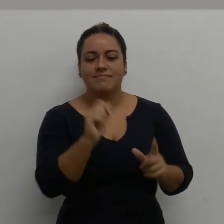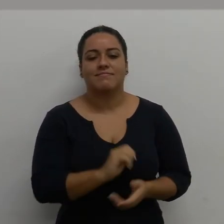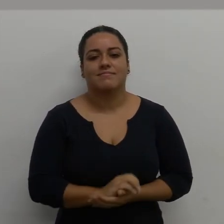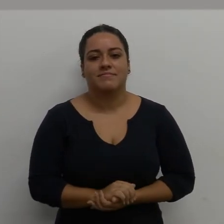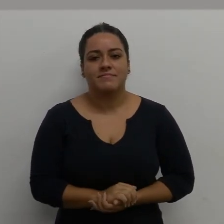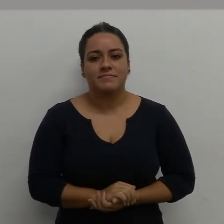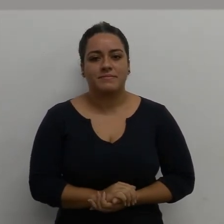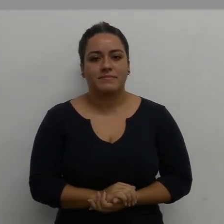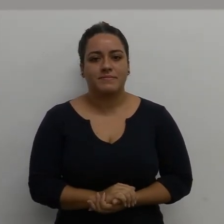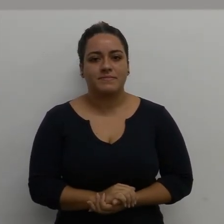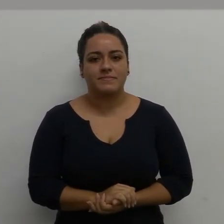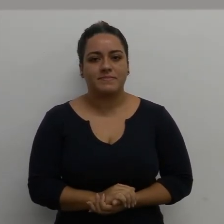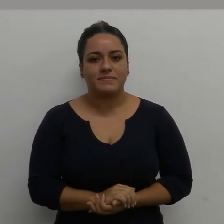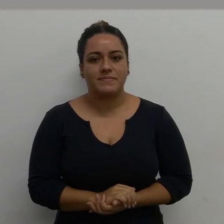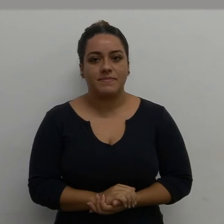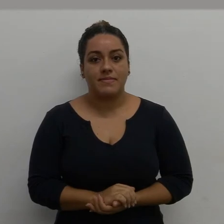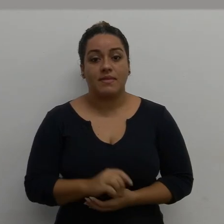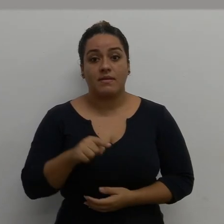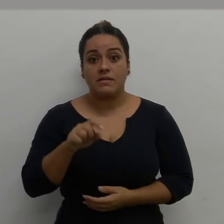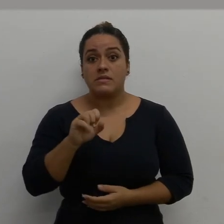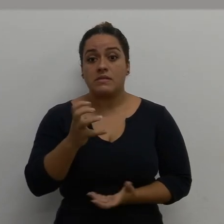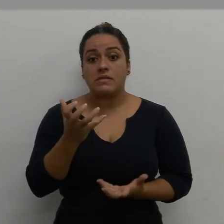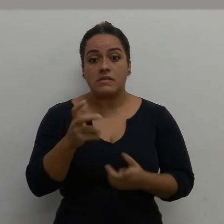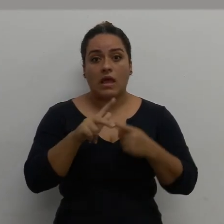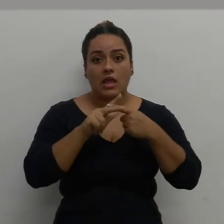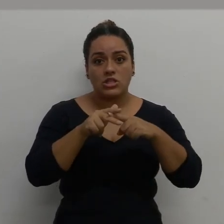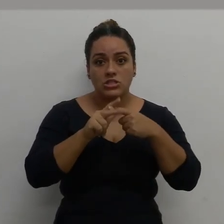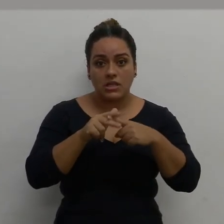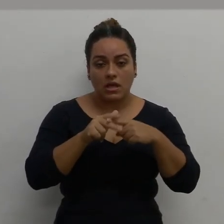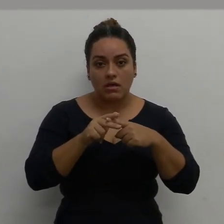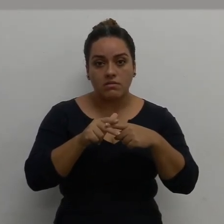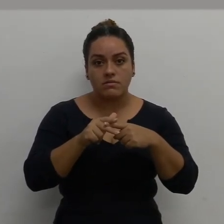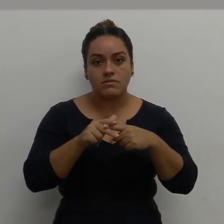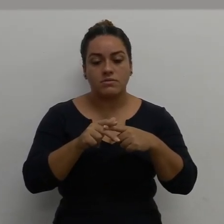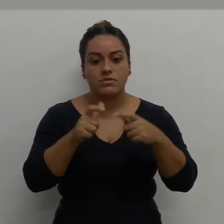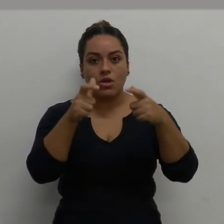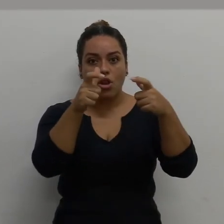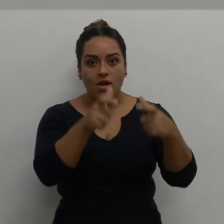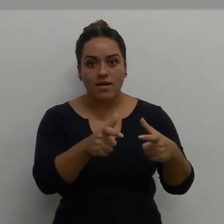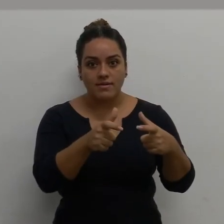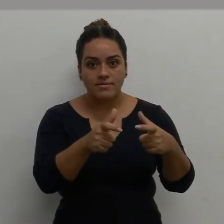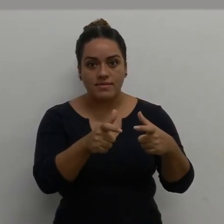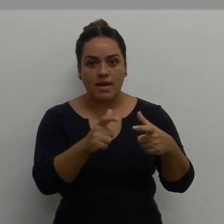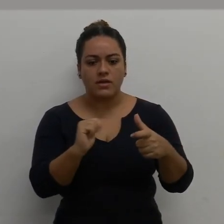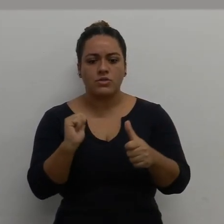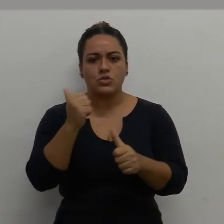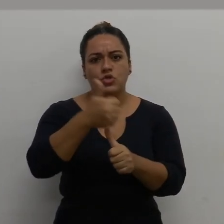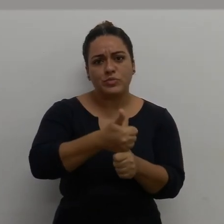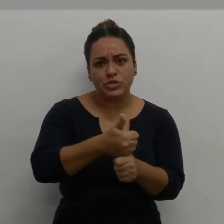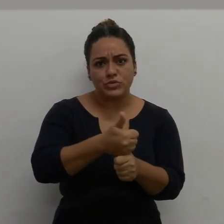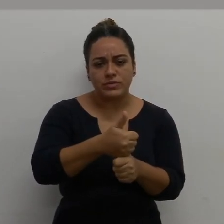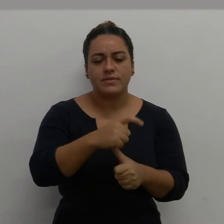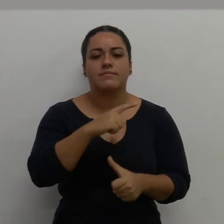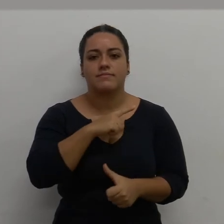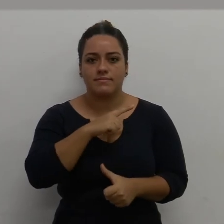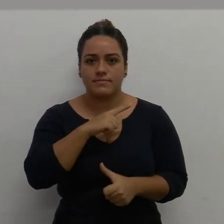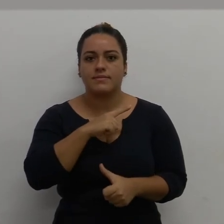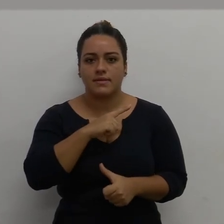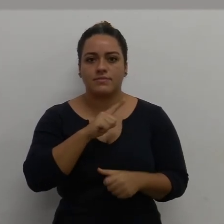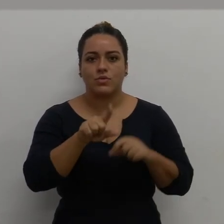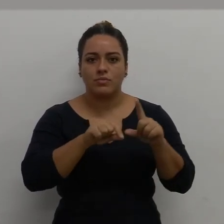Tá certo? Aqui, se eu quiser editar, localizar e substituir, está aqui a opção.